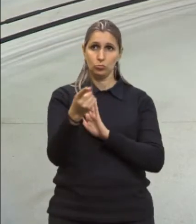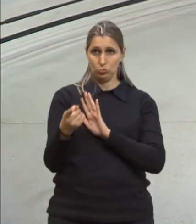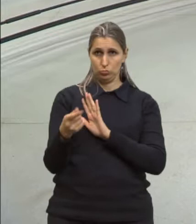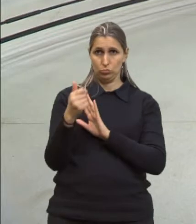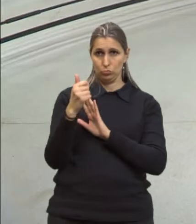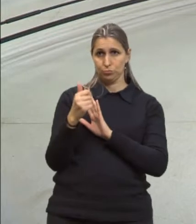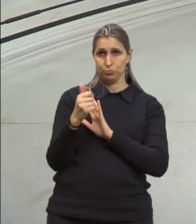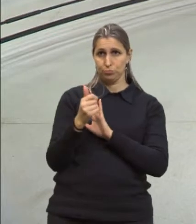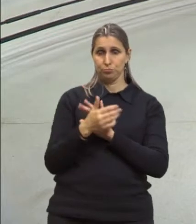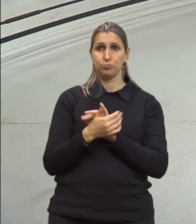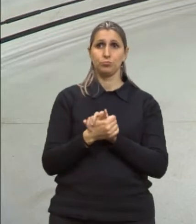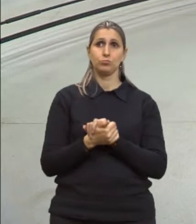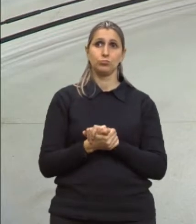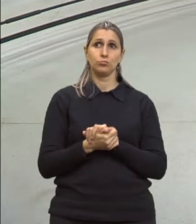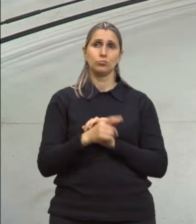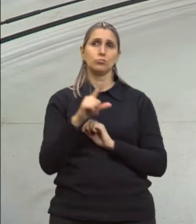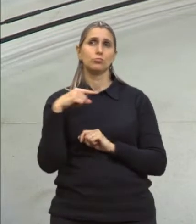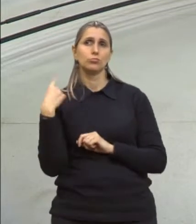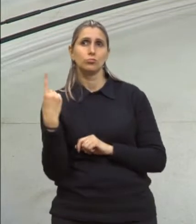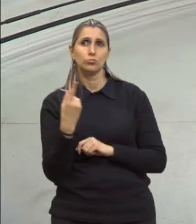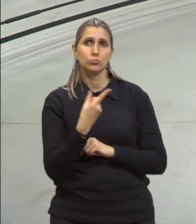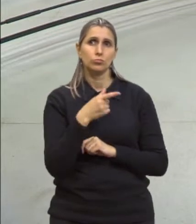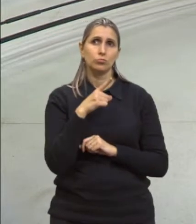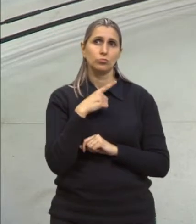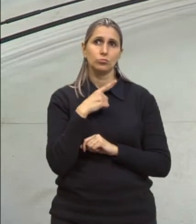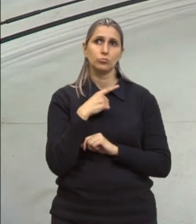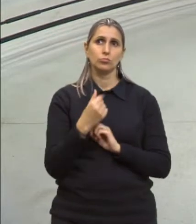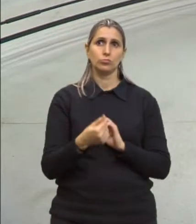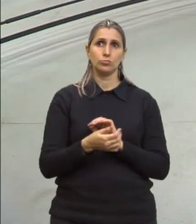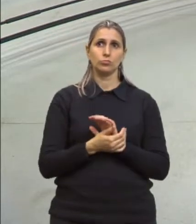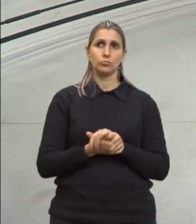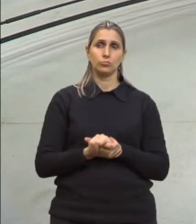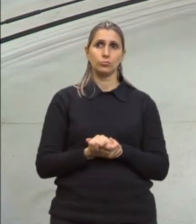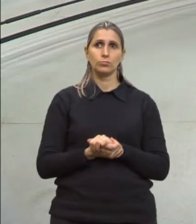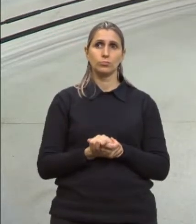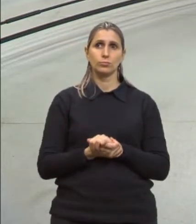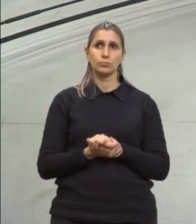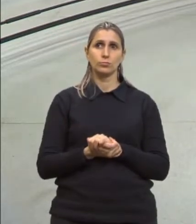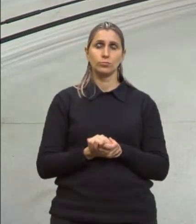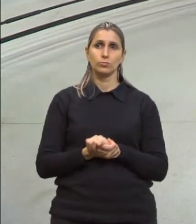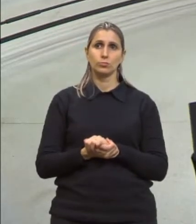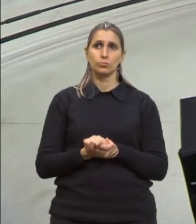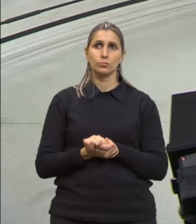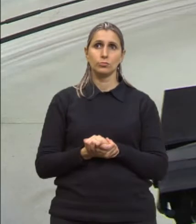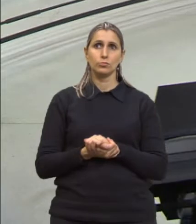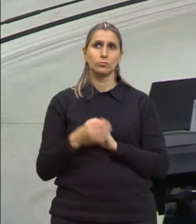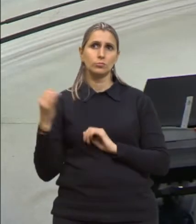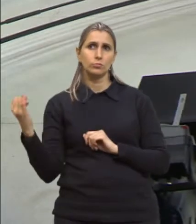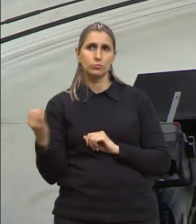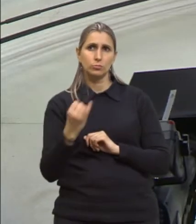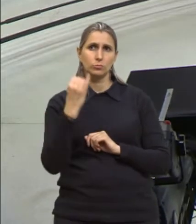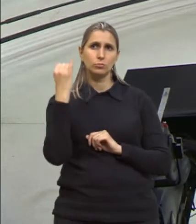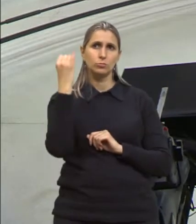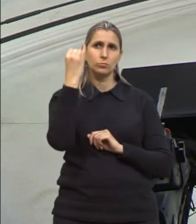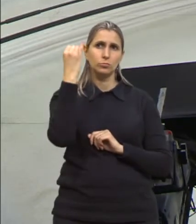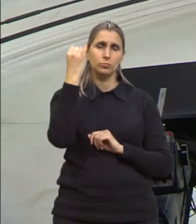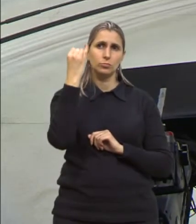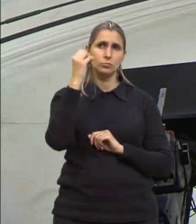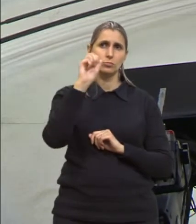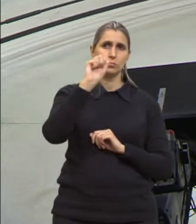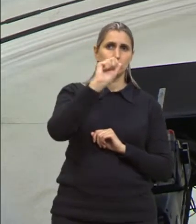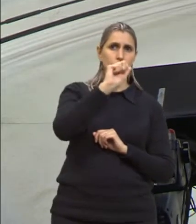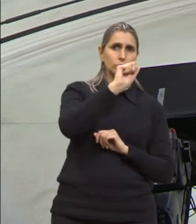certo? Então, aqui nós temos um quadrinho, deixa eu só pegar aqui. A importância de alfa